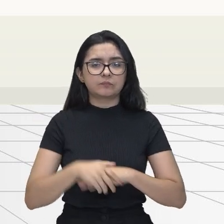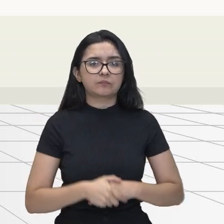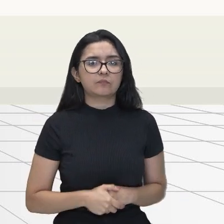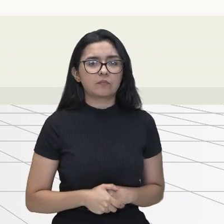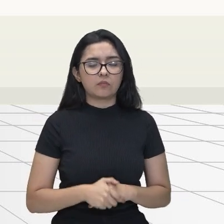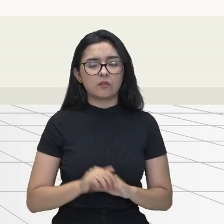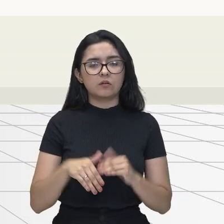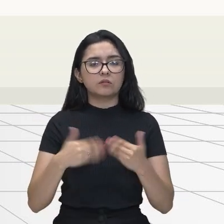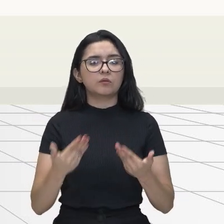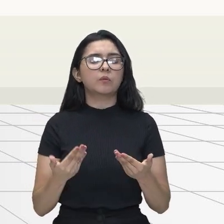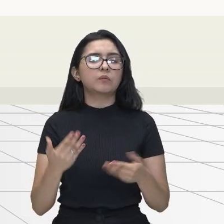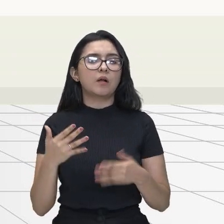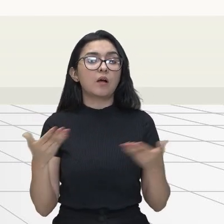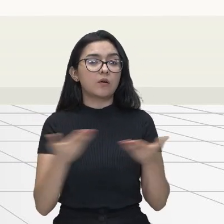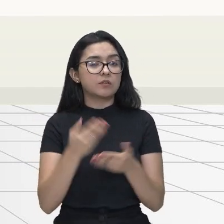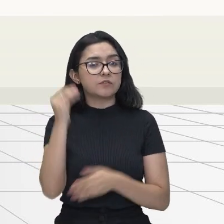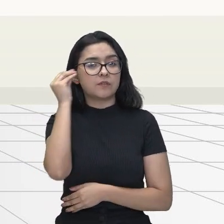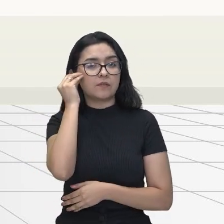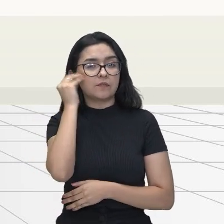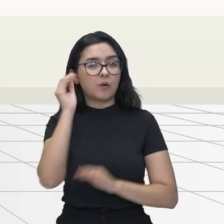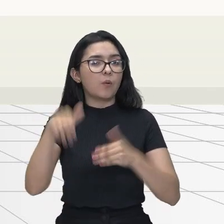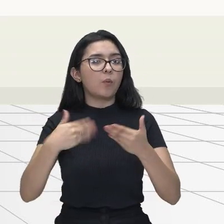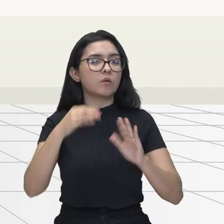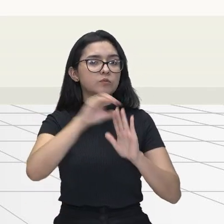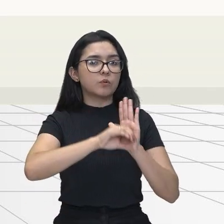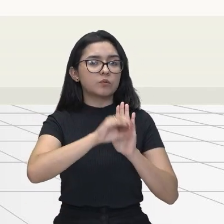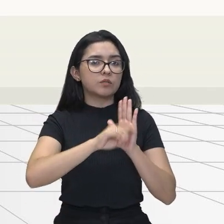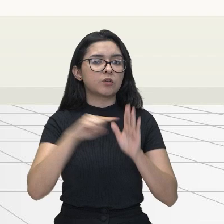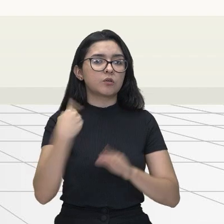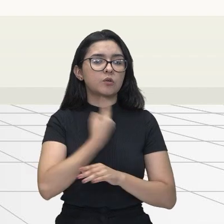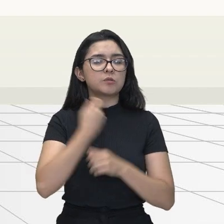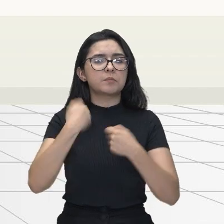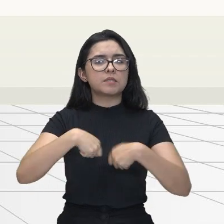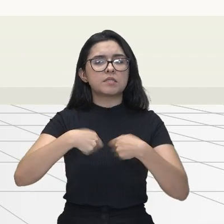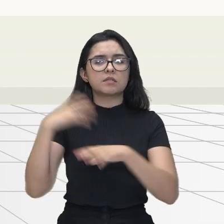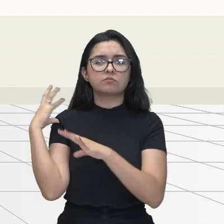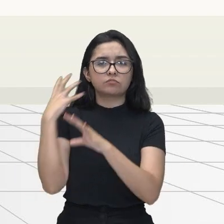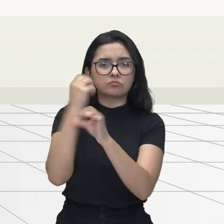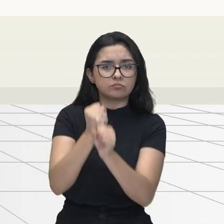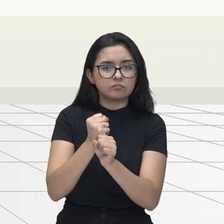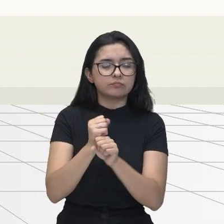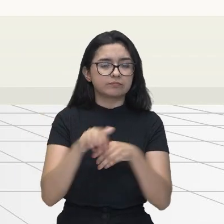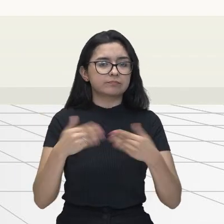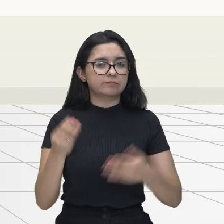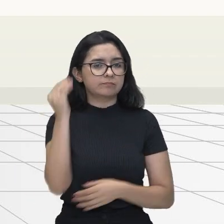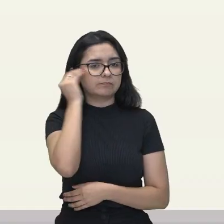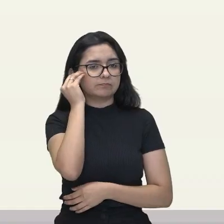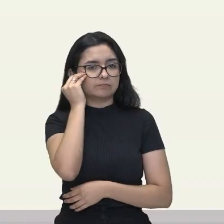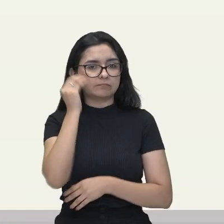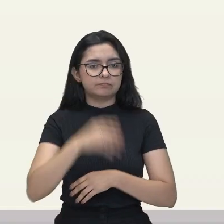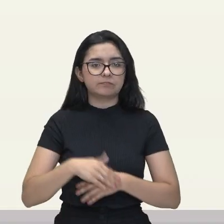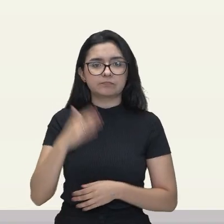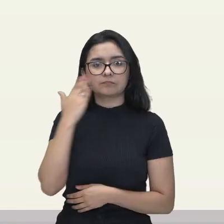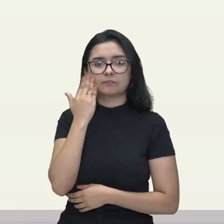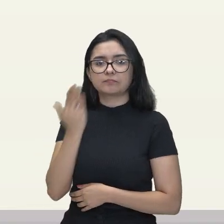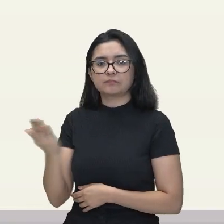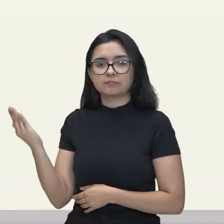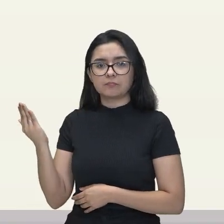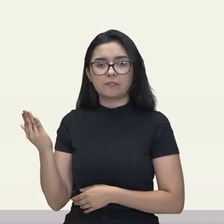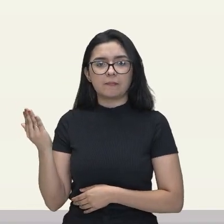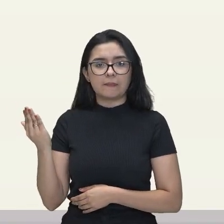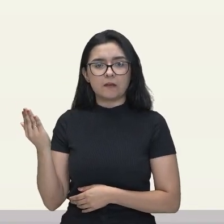quais são os conceitos que a gente precisa retornar aí. Vamos ver o que tem aí na nossa telinha do computador?